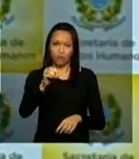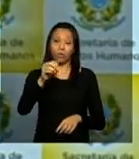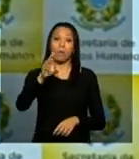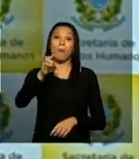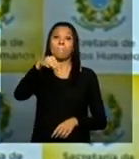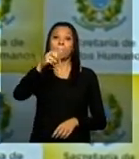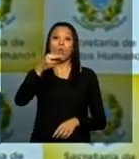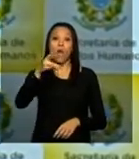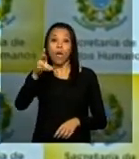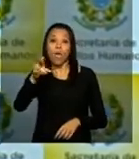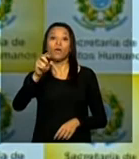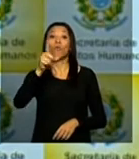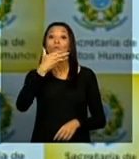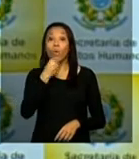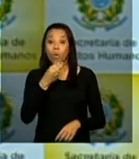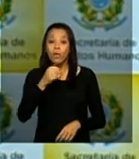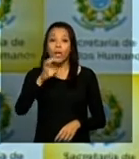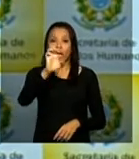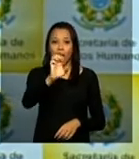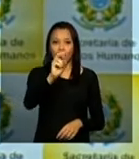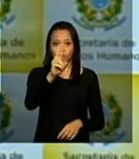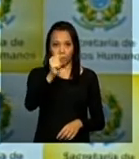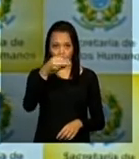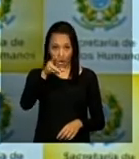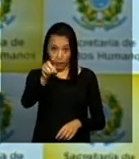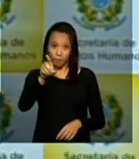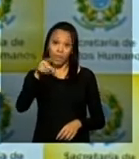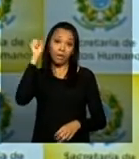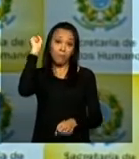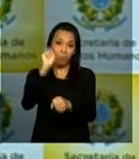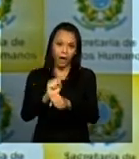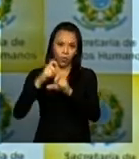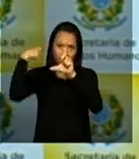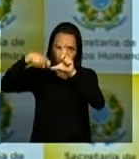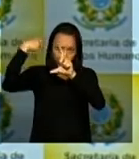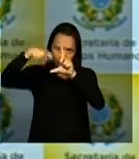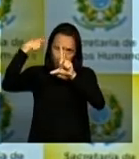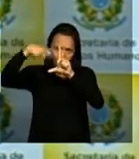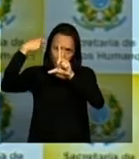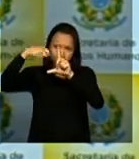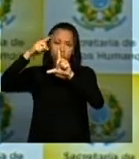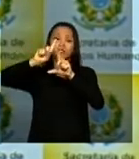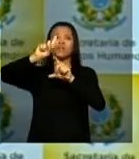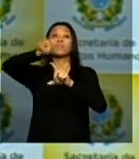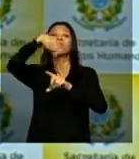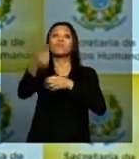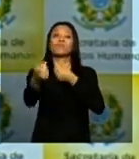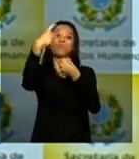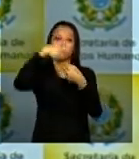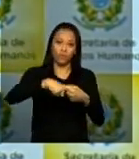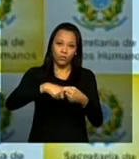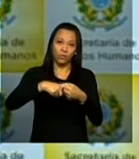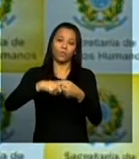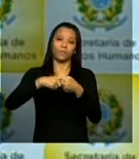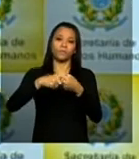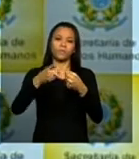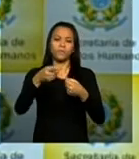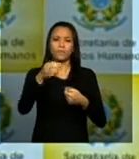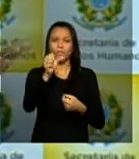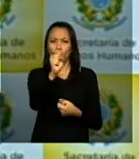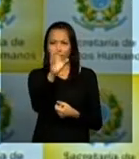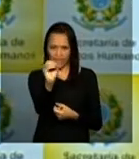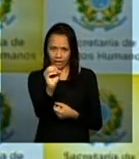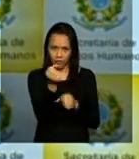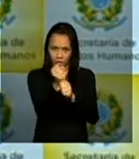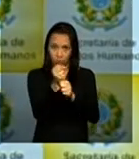ele interrompeu as filmagens em 64 e só pôde recomeçar o filme no começo da década de 80